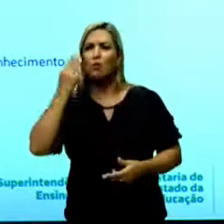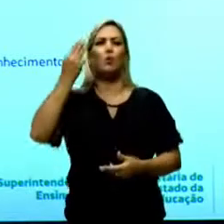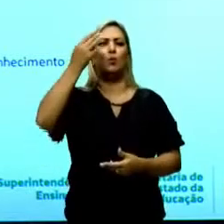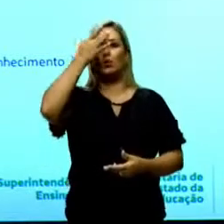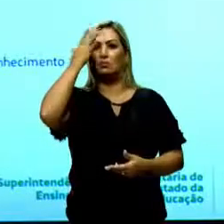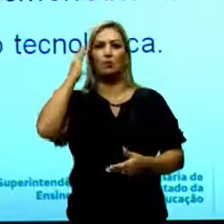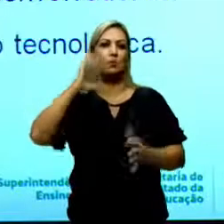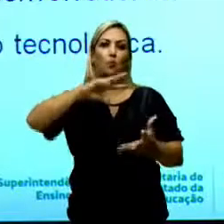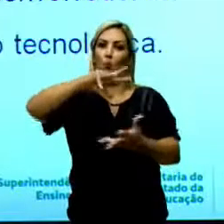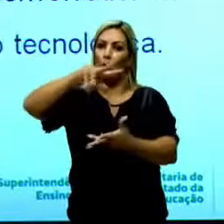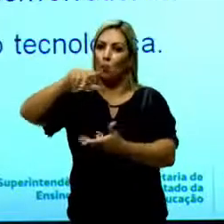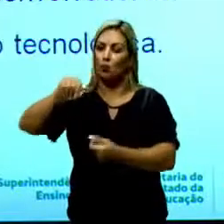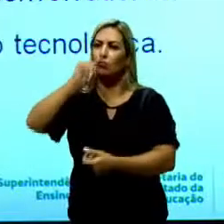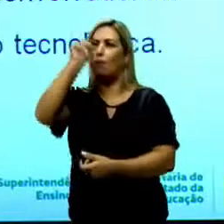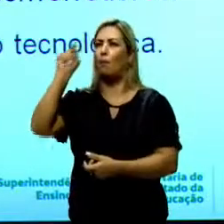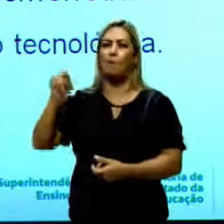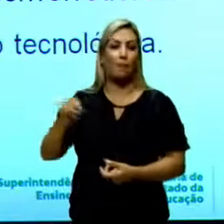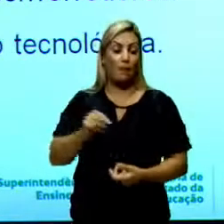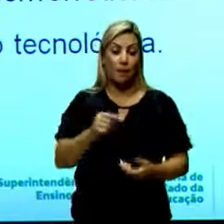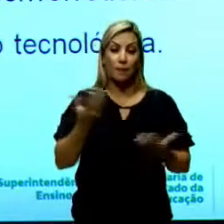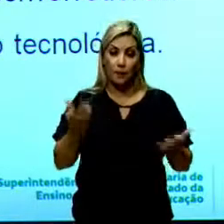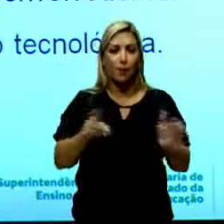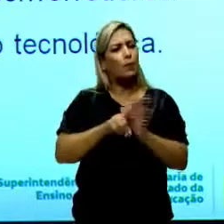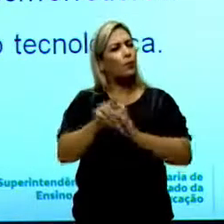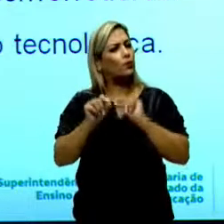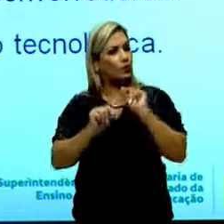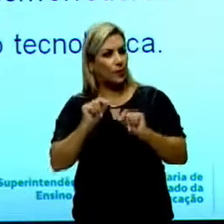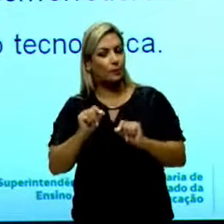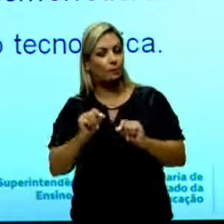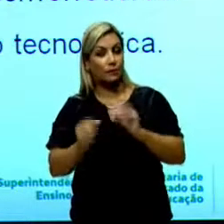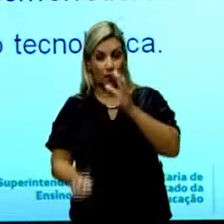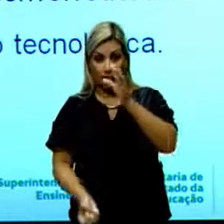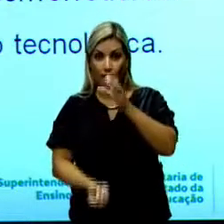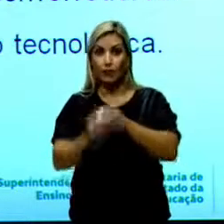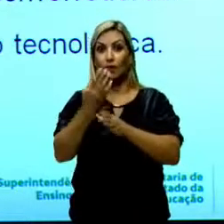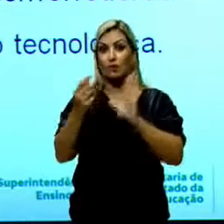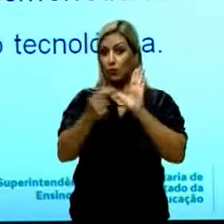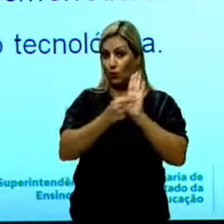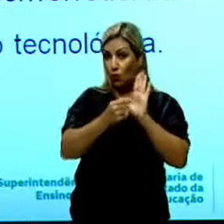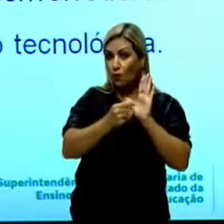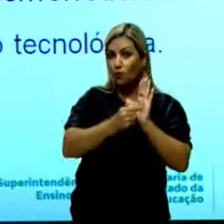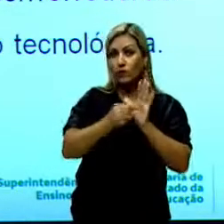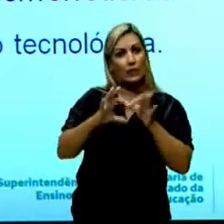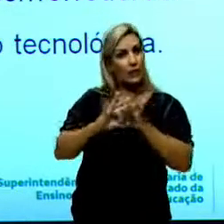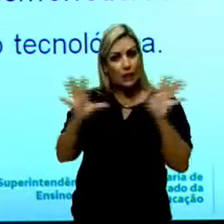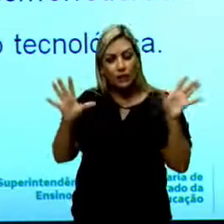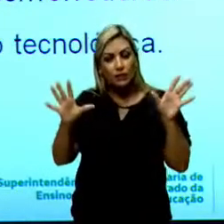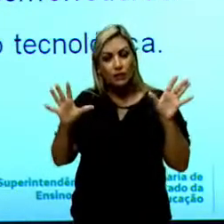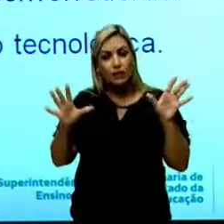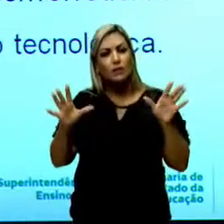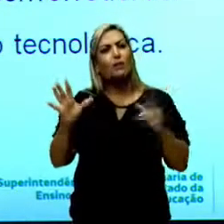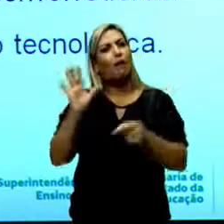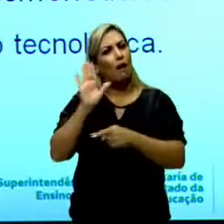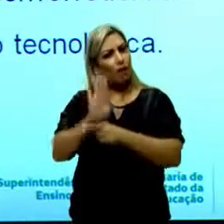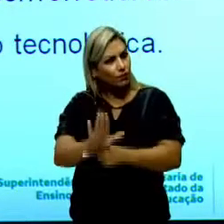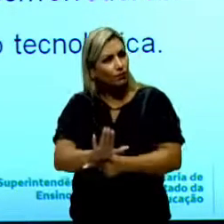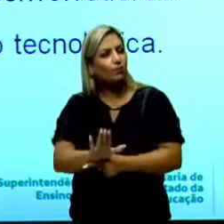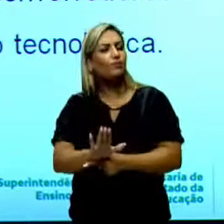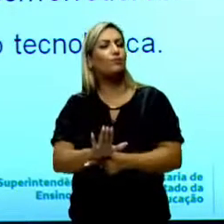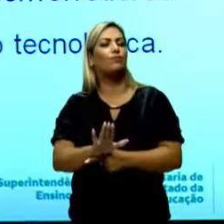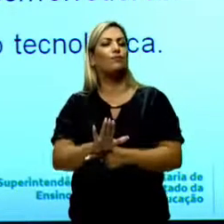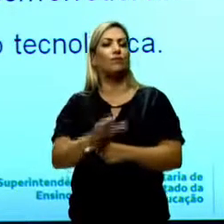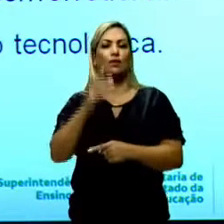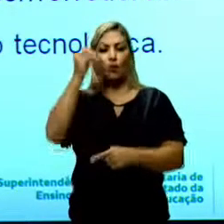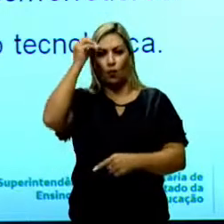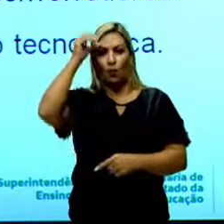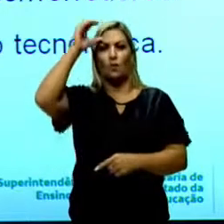membros no mundo. A questão é, a criação de softwares livres contribui para a produção